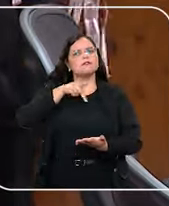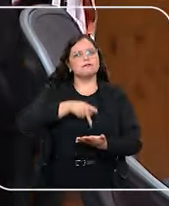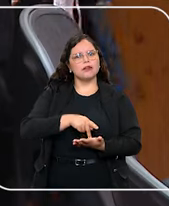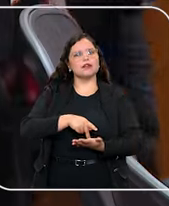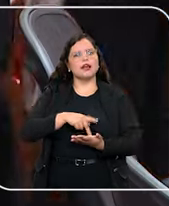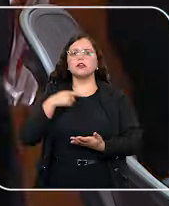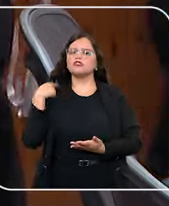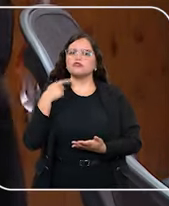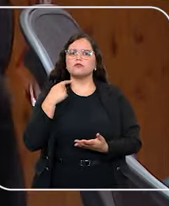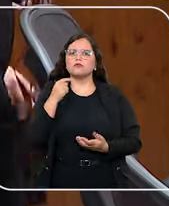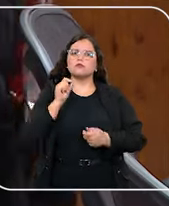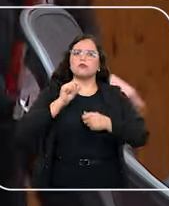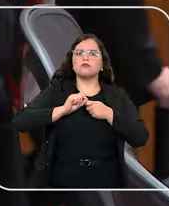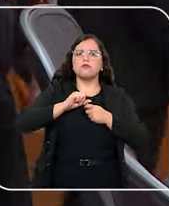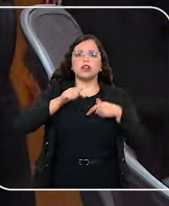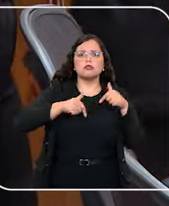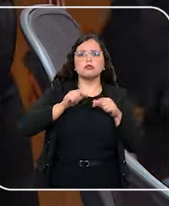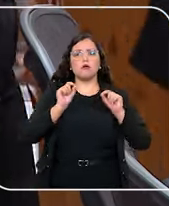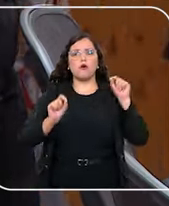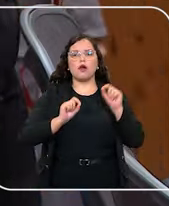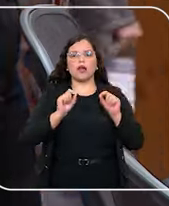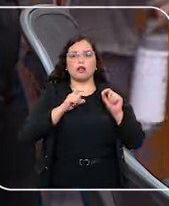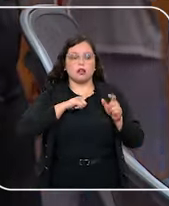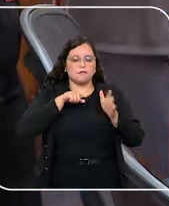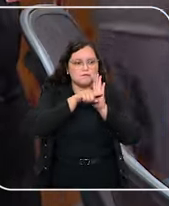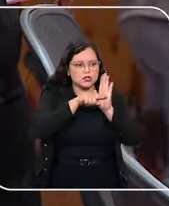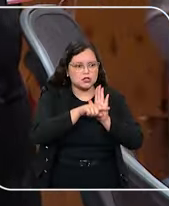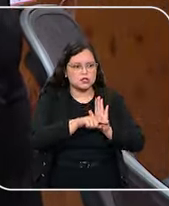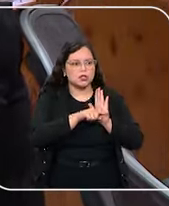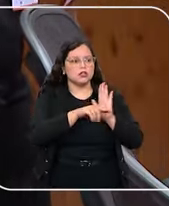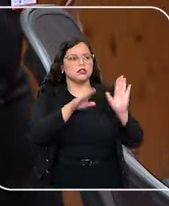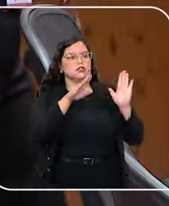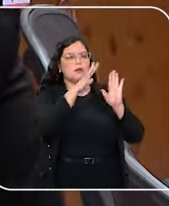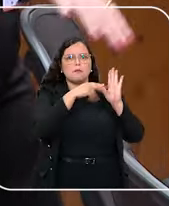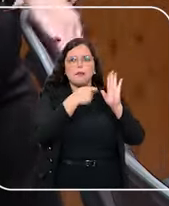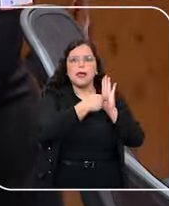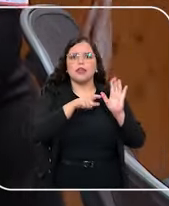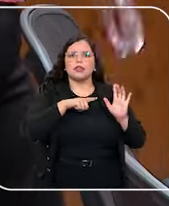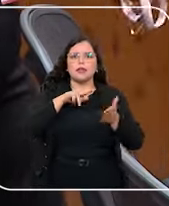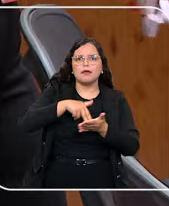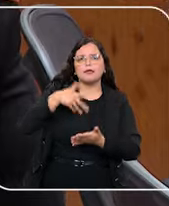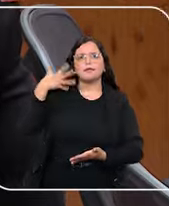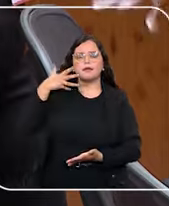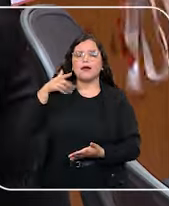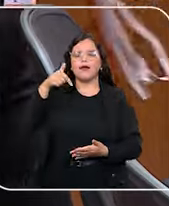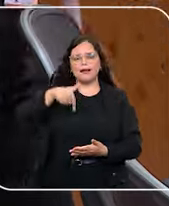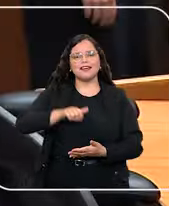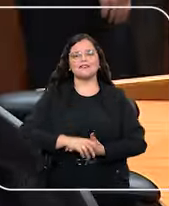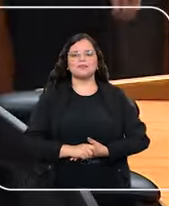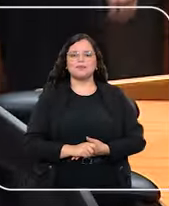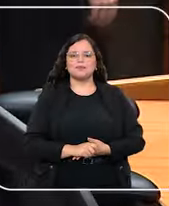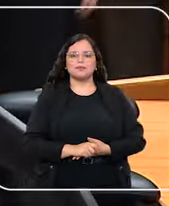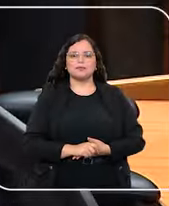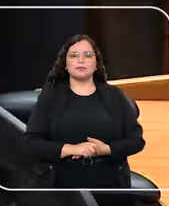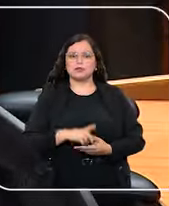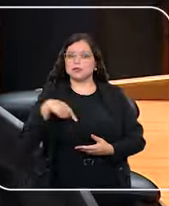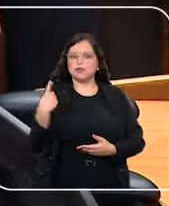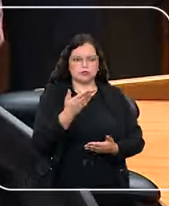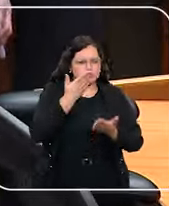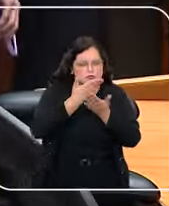o que é o trabalho que o advogado faz. Desde pesquisa, montagem de peças, até a própria sustentação oral aqui no tribunal. A gente